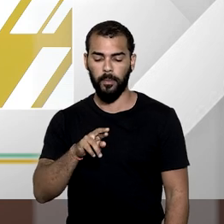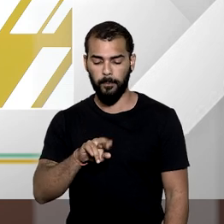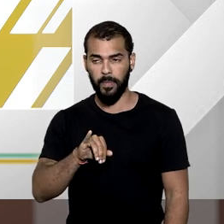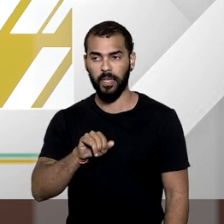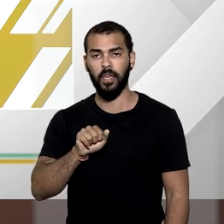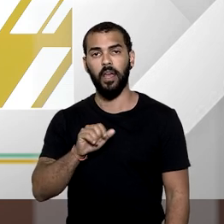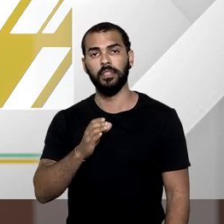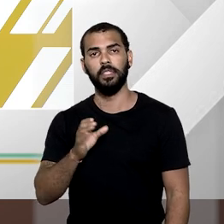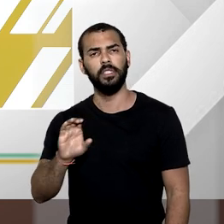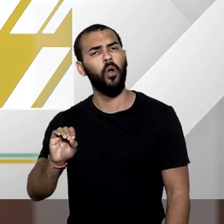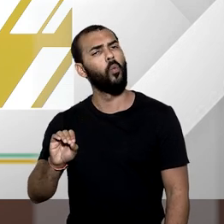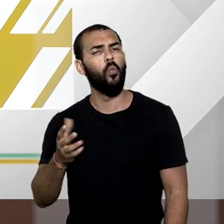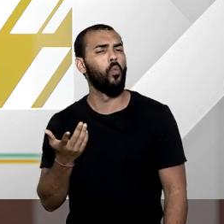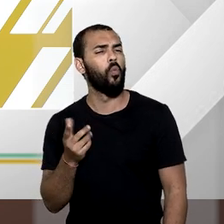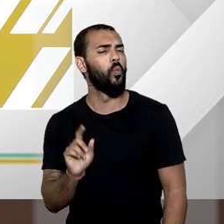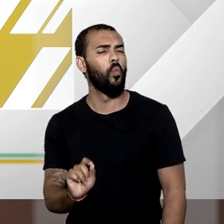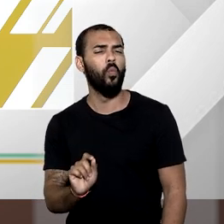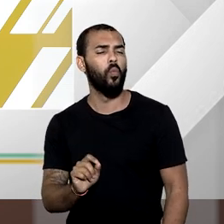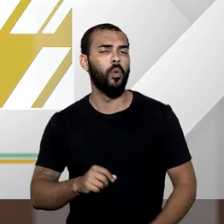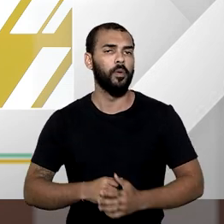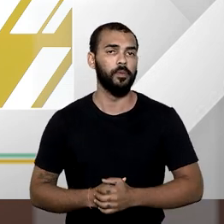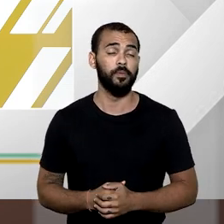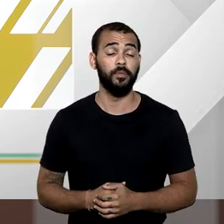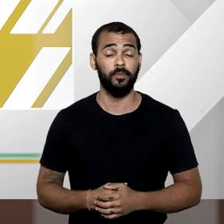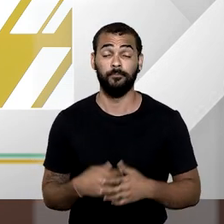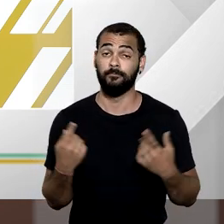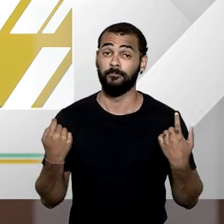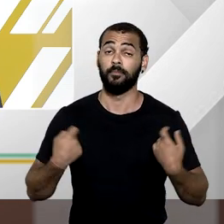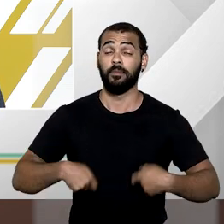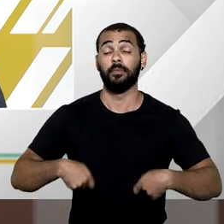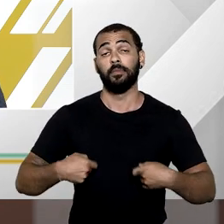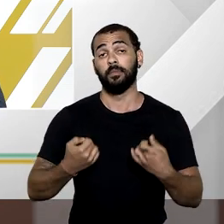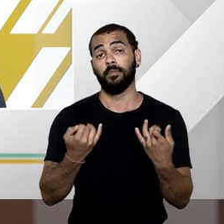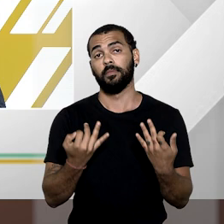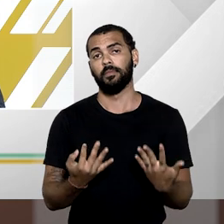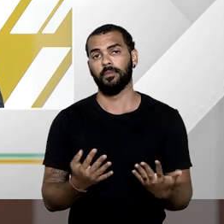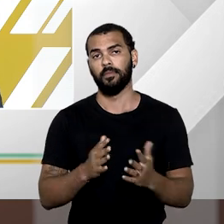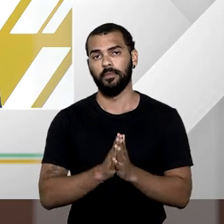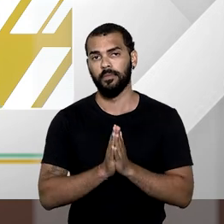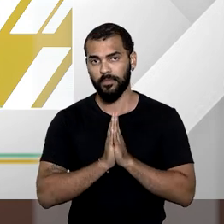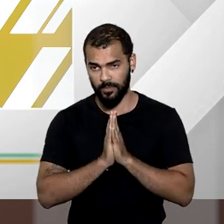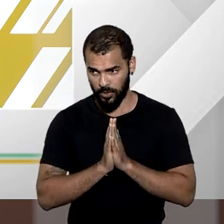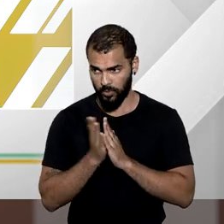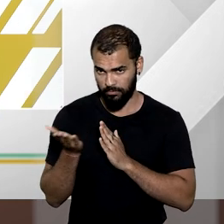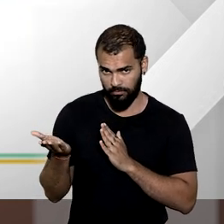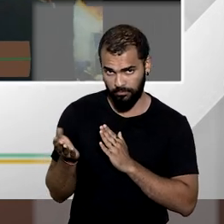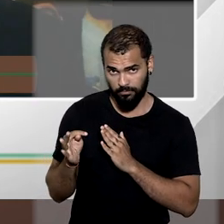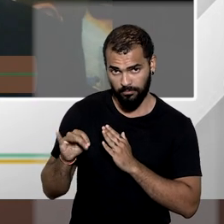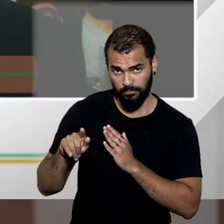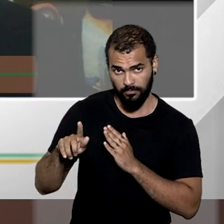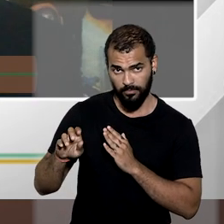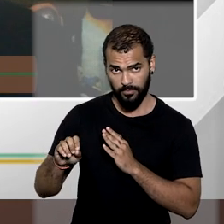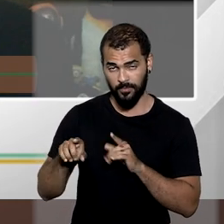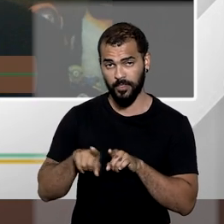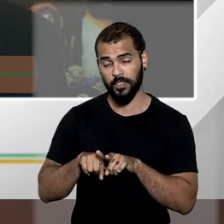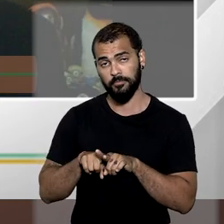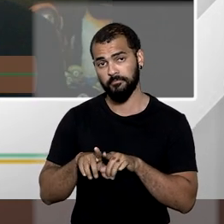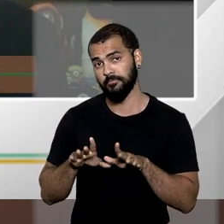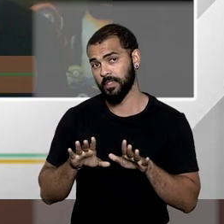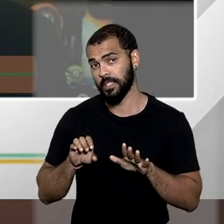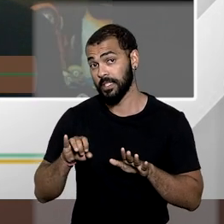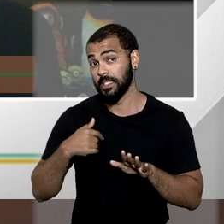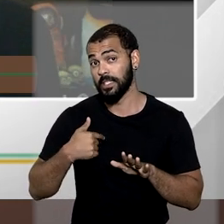Pois não. É preciso que se diga, e por favor, Tiago, não sinta acanhamento quando, na minha resposta,